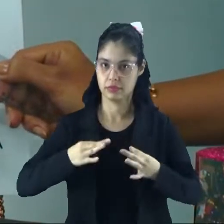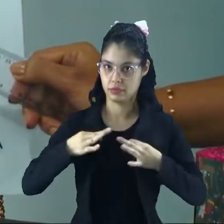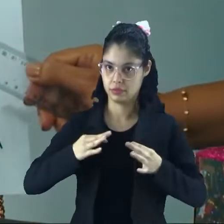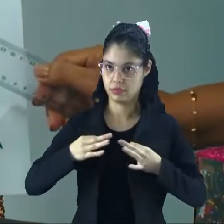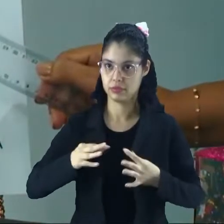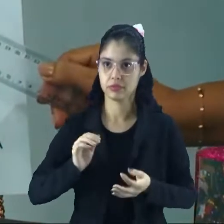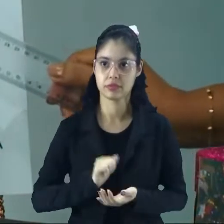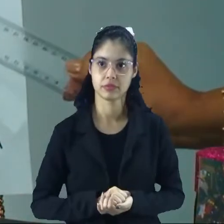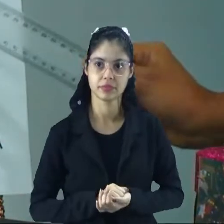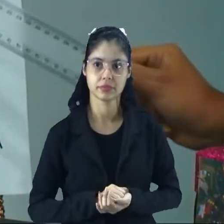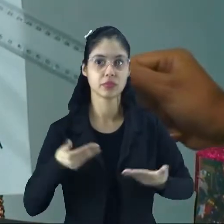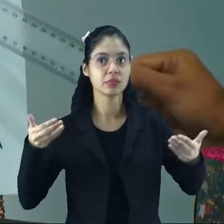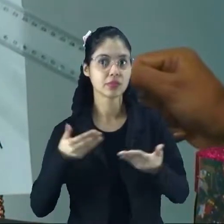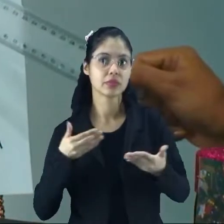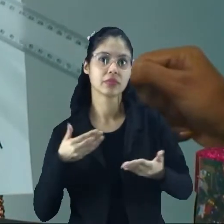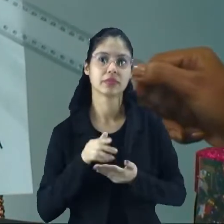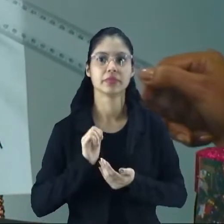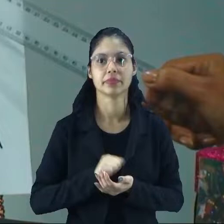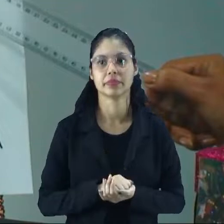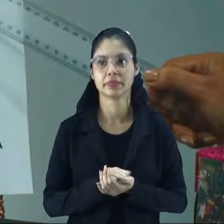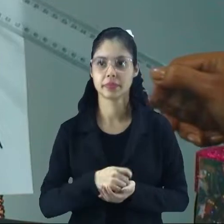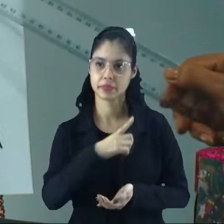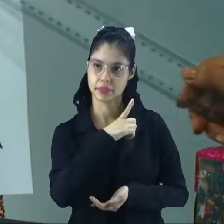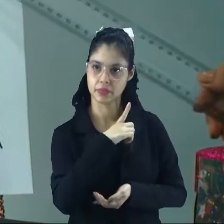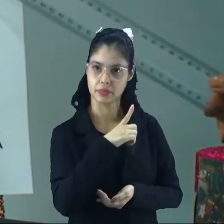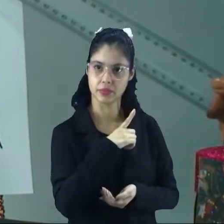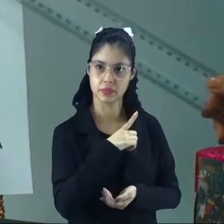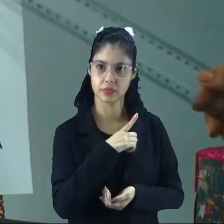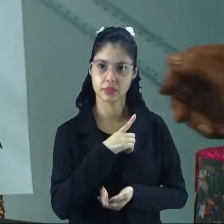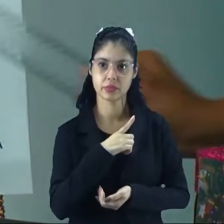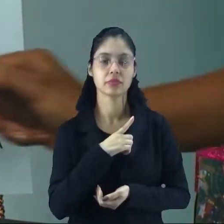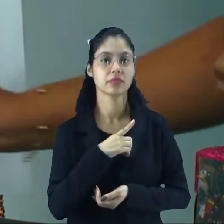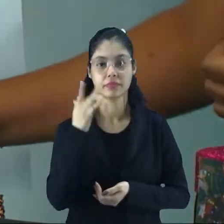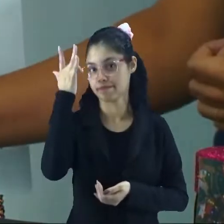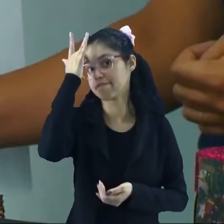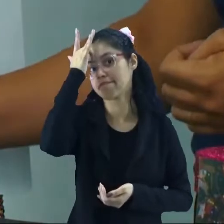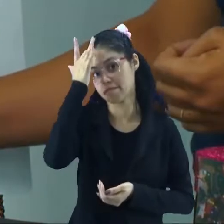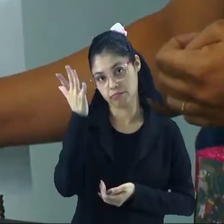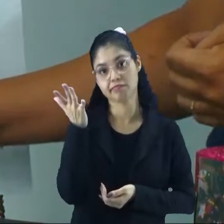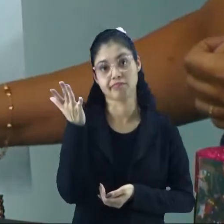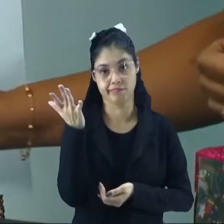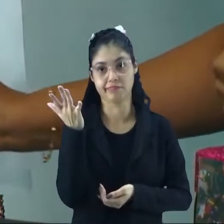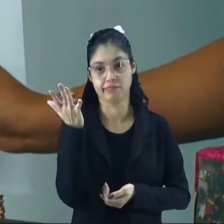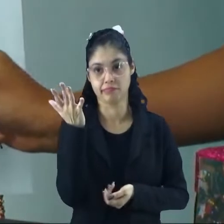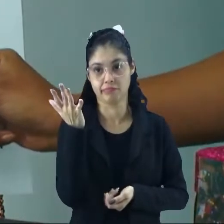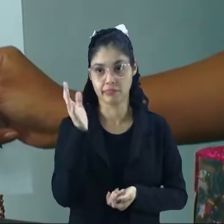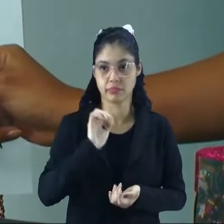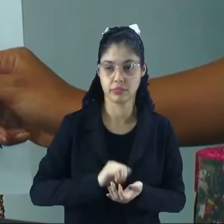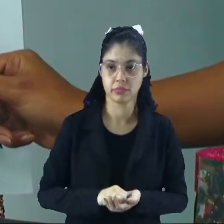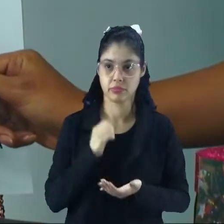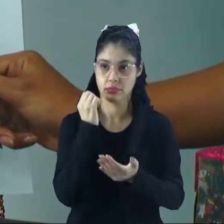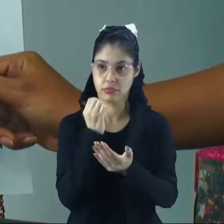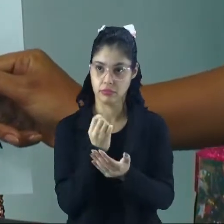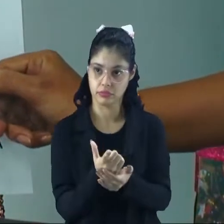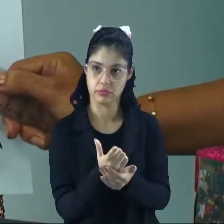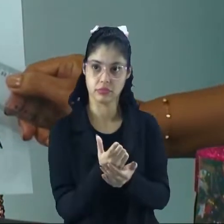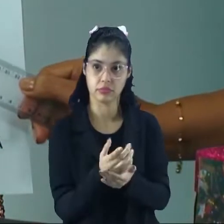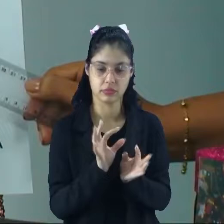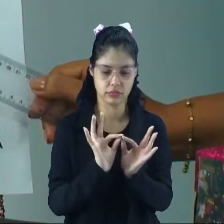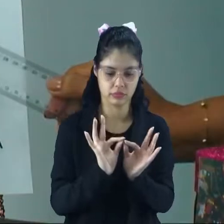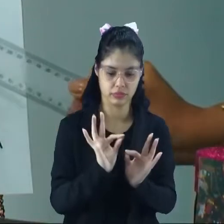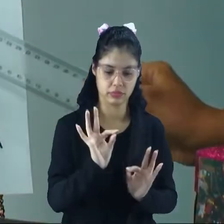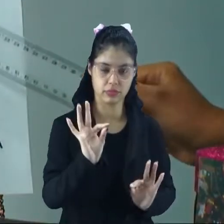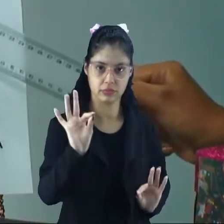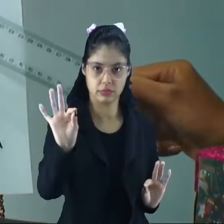em roupas. Hoje, já conta-se com a facilidade de